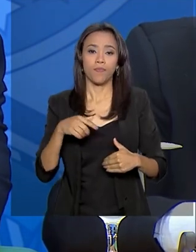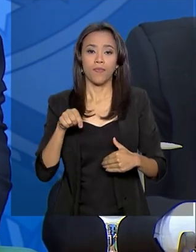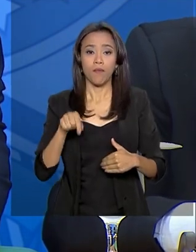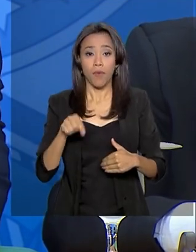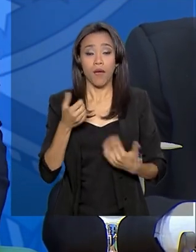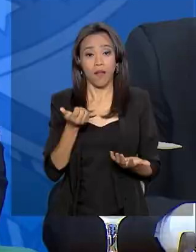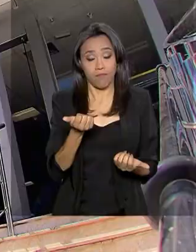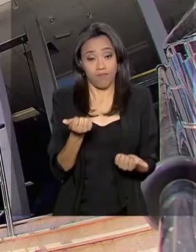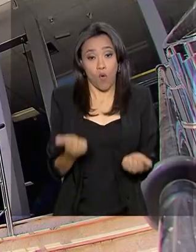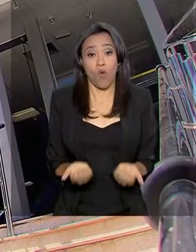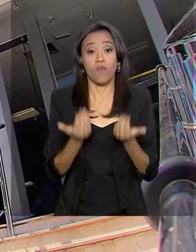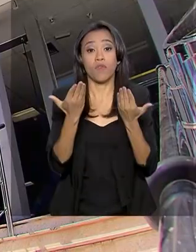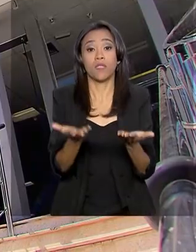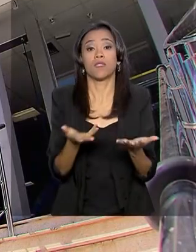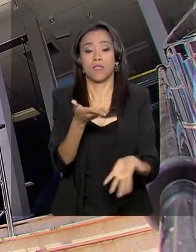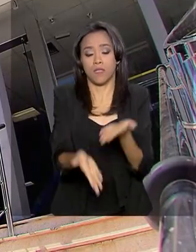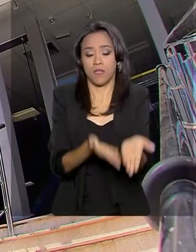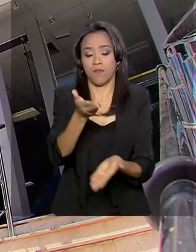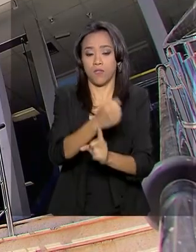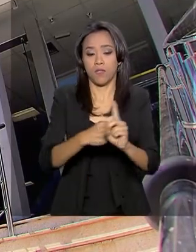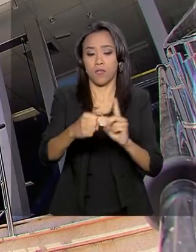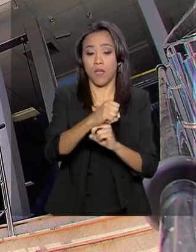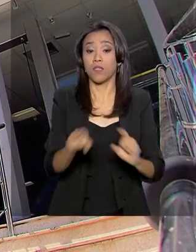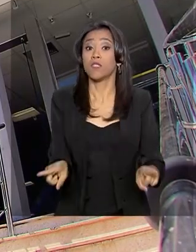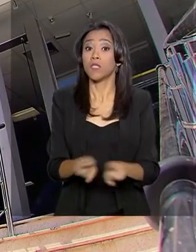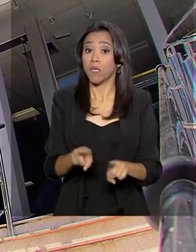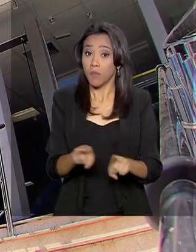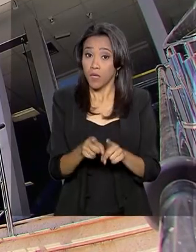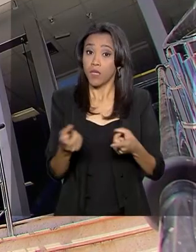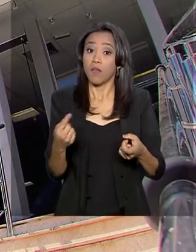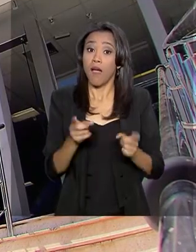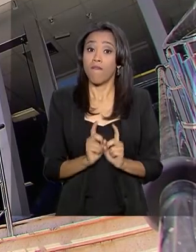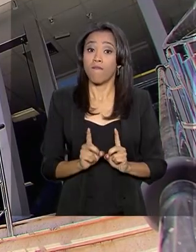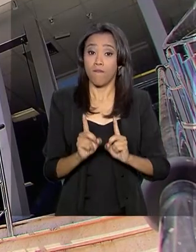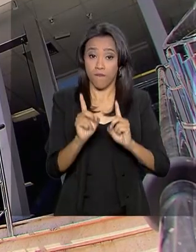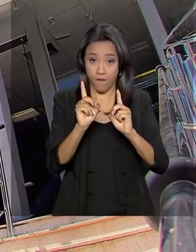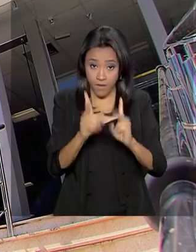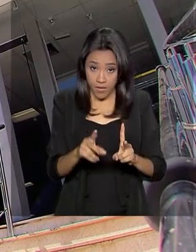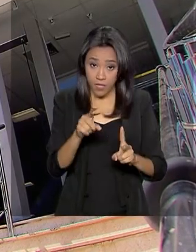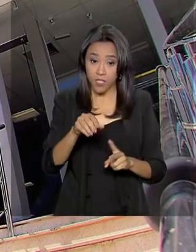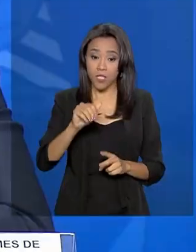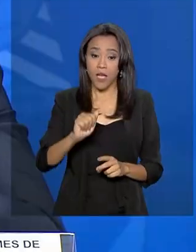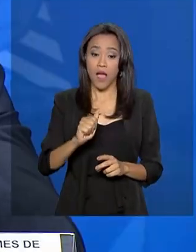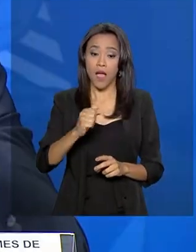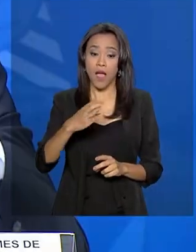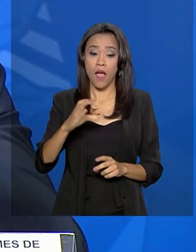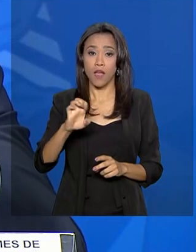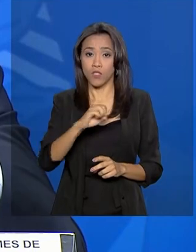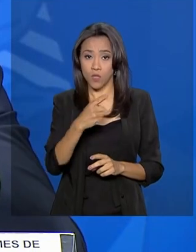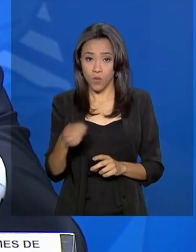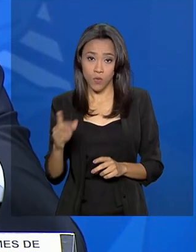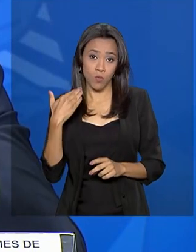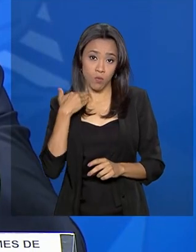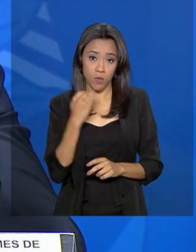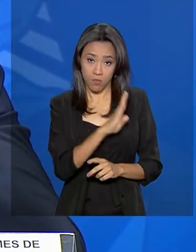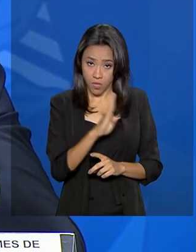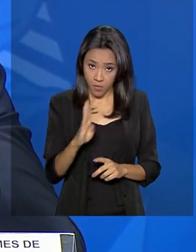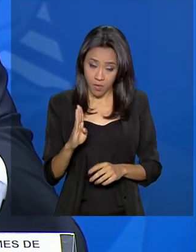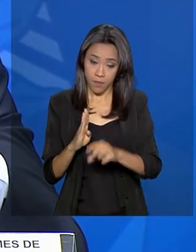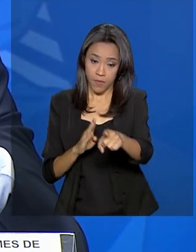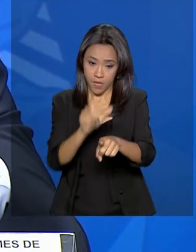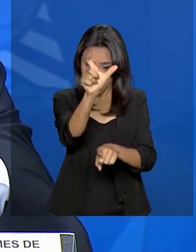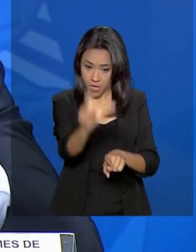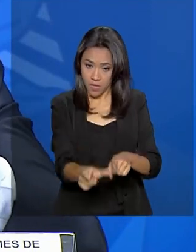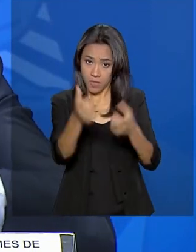sociedade brasileira. Também foram incluídas a venda de ações excedentes do Banco do Brasil. Segundo o governo federal, o